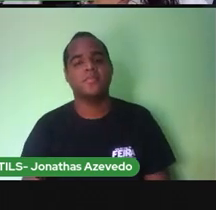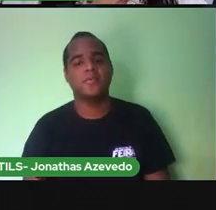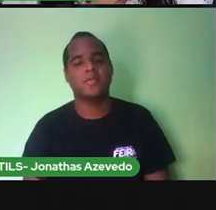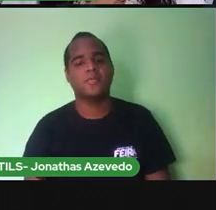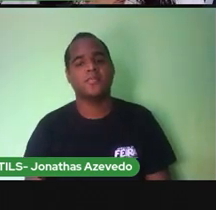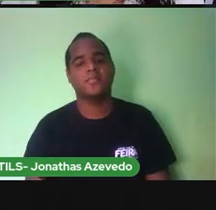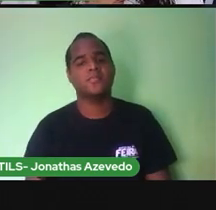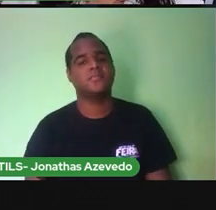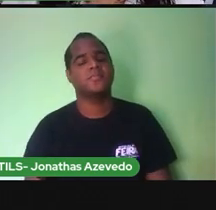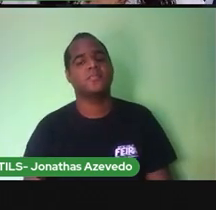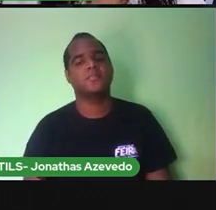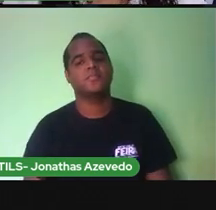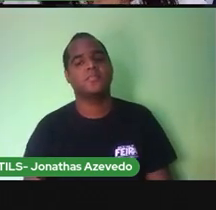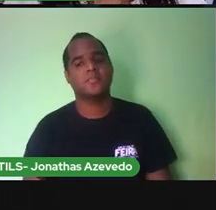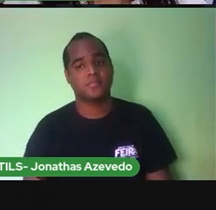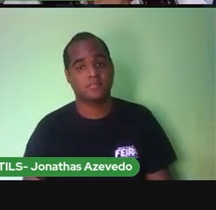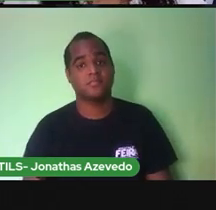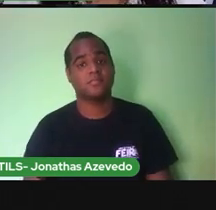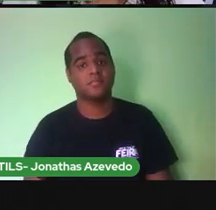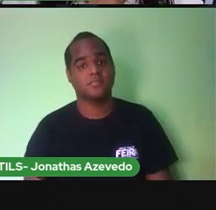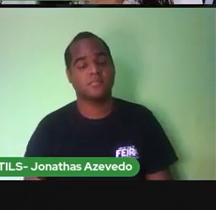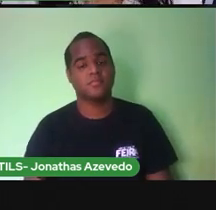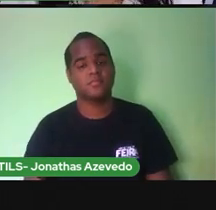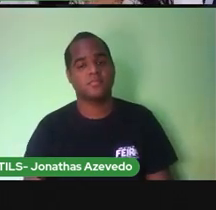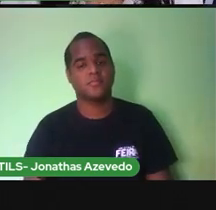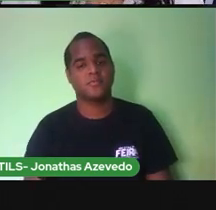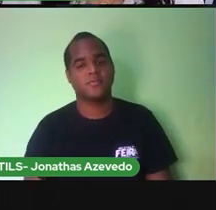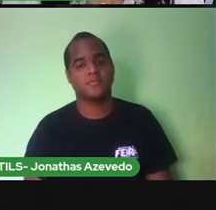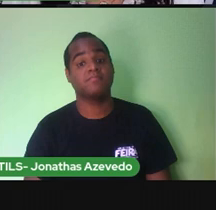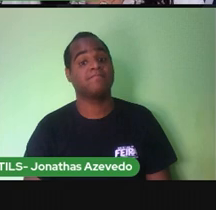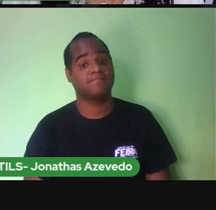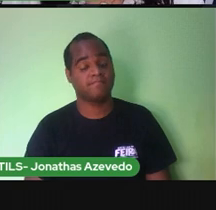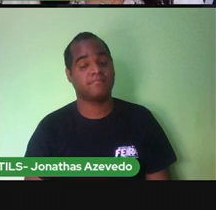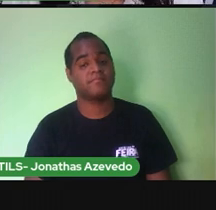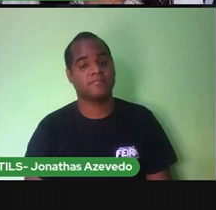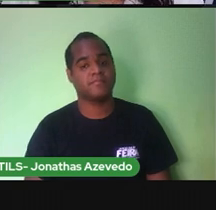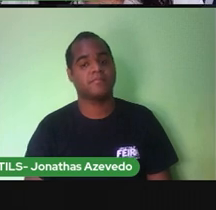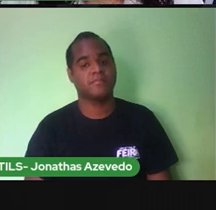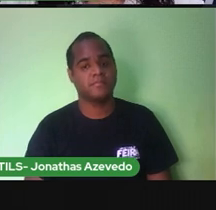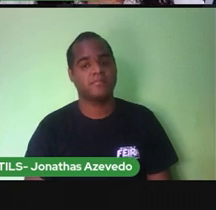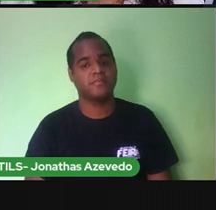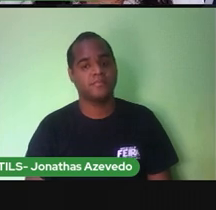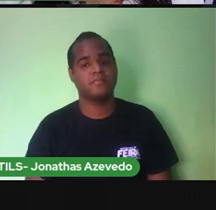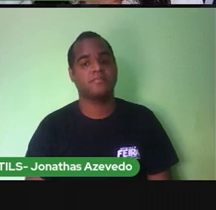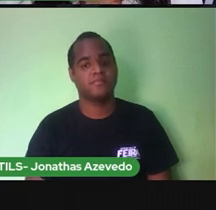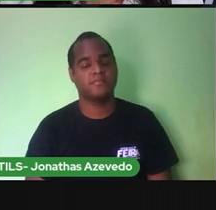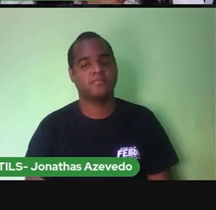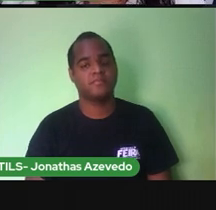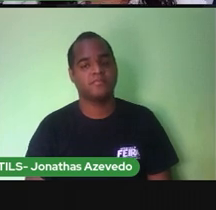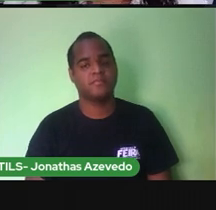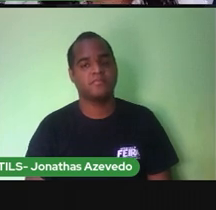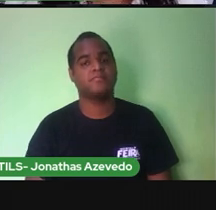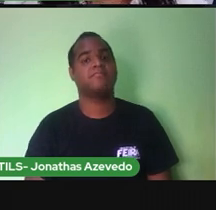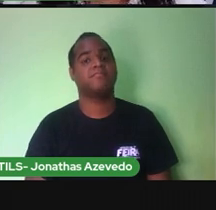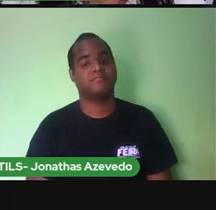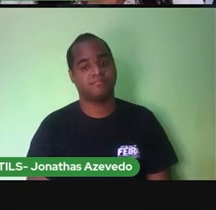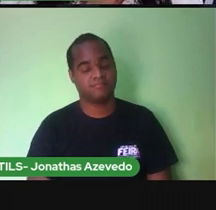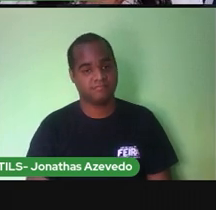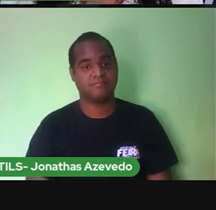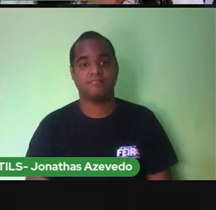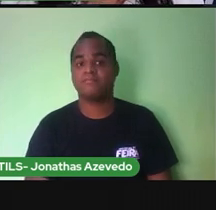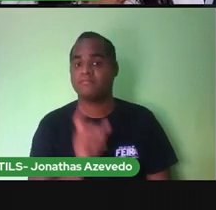Olha só Quantas palavrinhas nós formamos A partir de bola